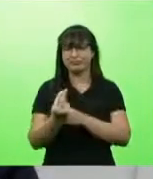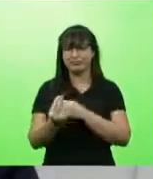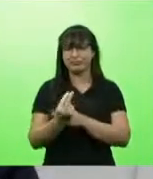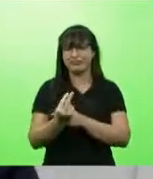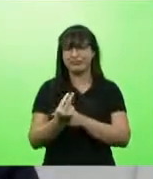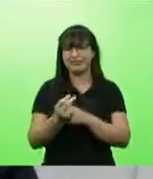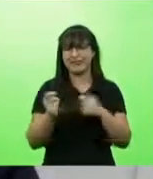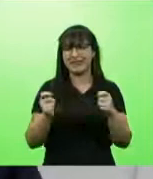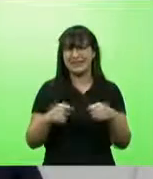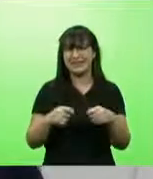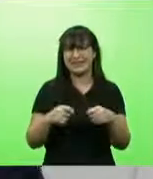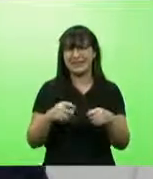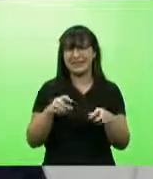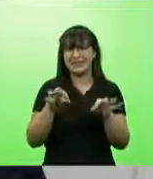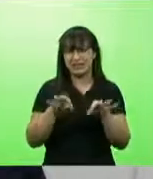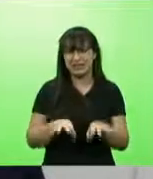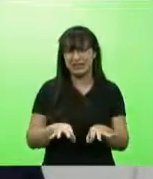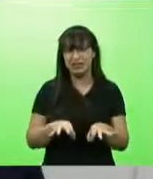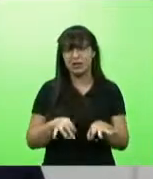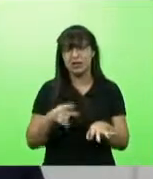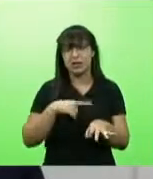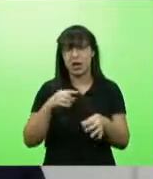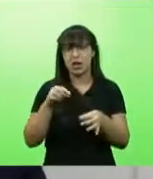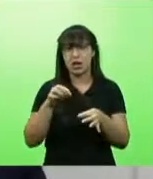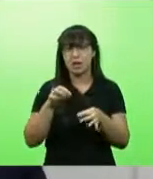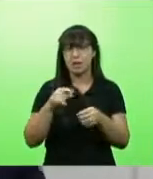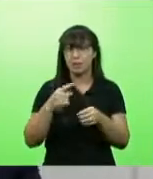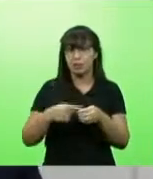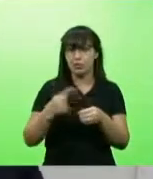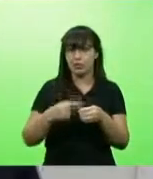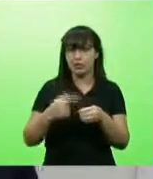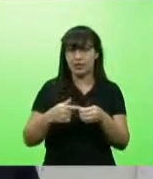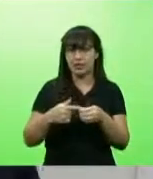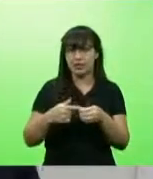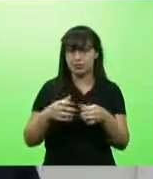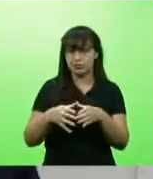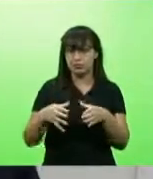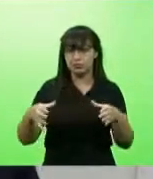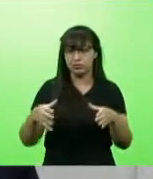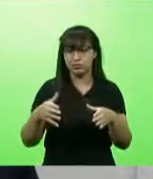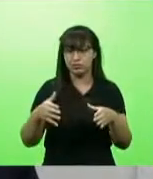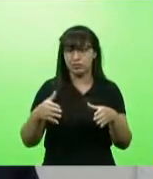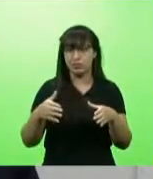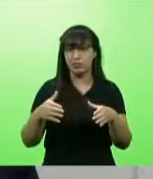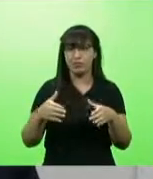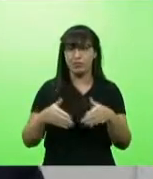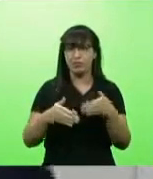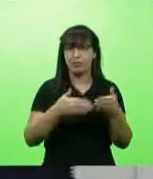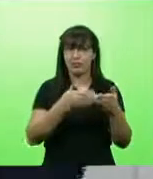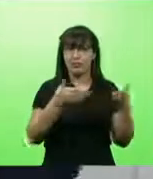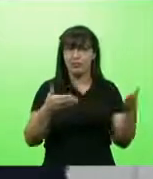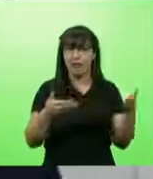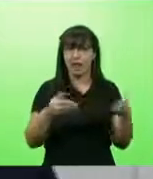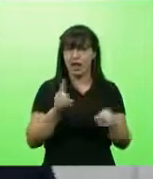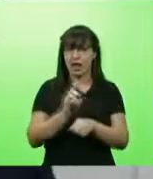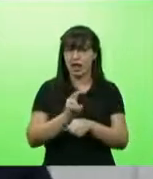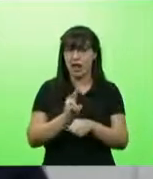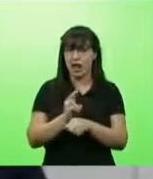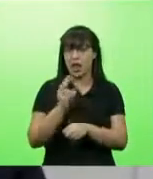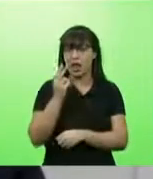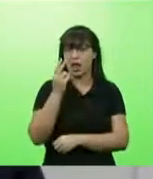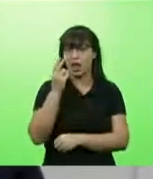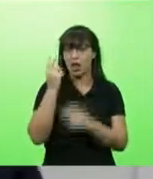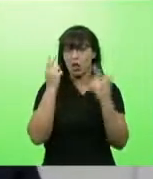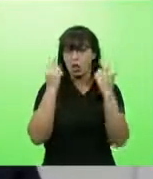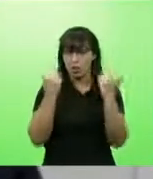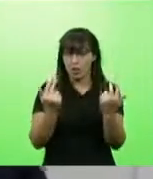temos municípios com mais população, que fizeram atendimento normal, tiveram menos óbito